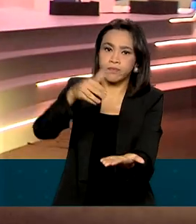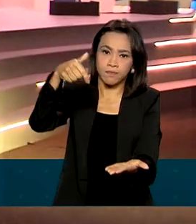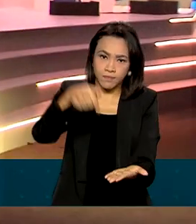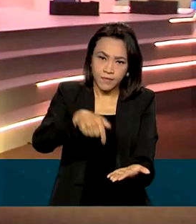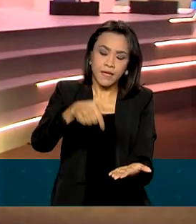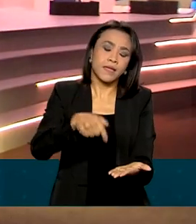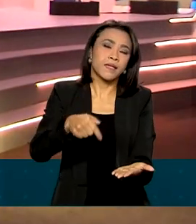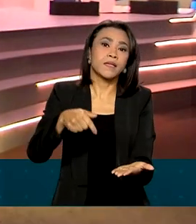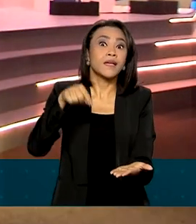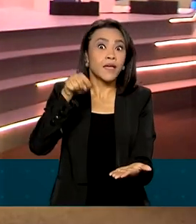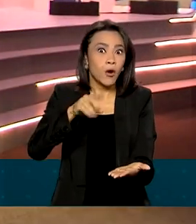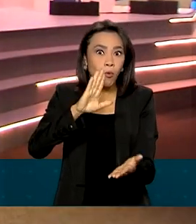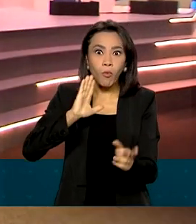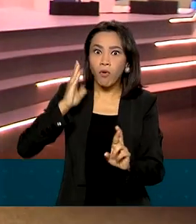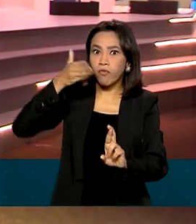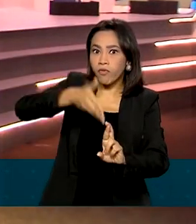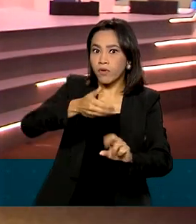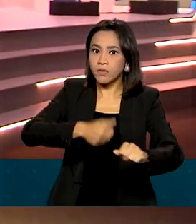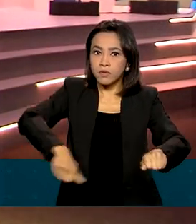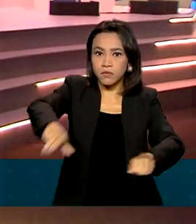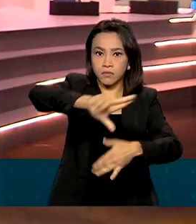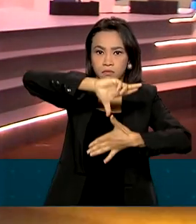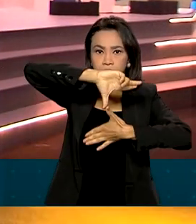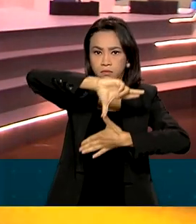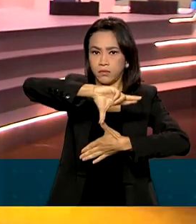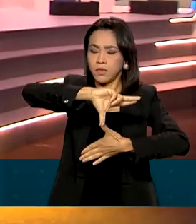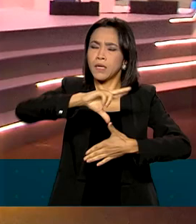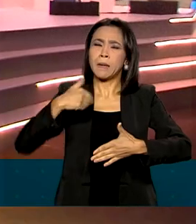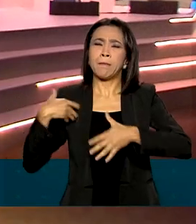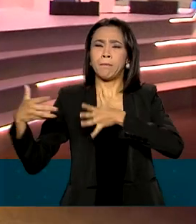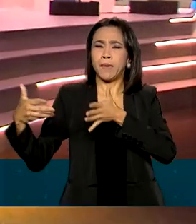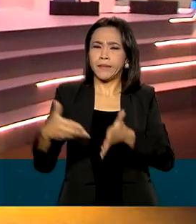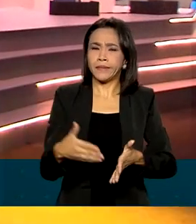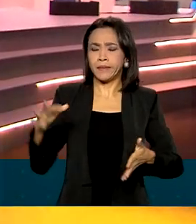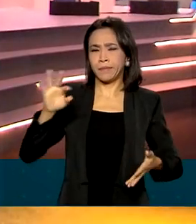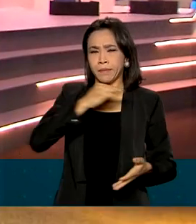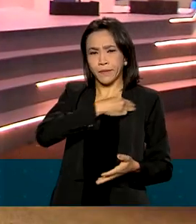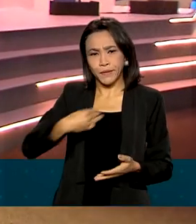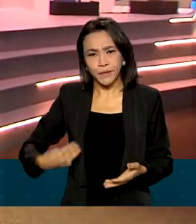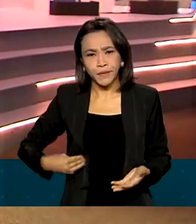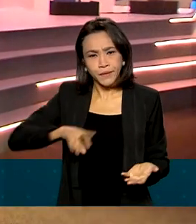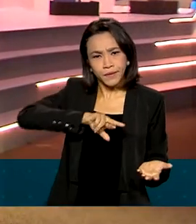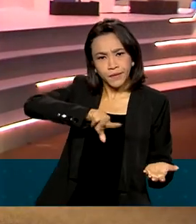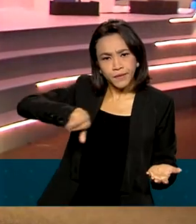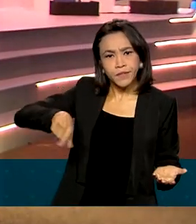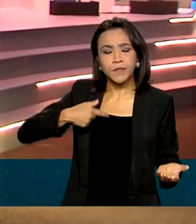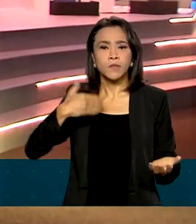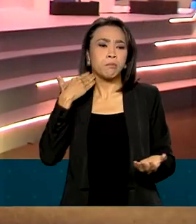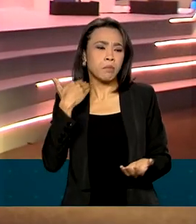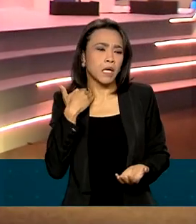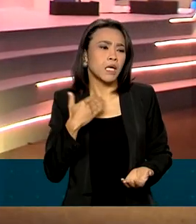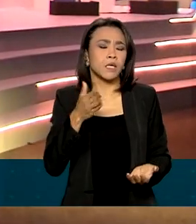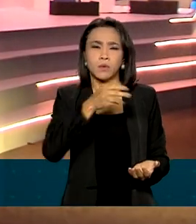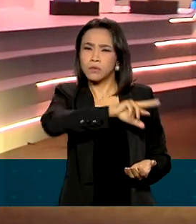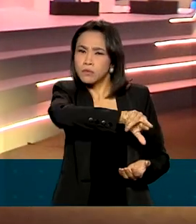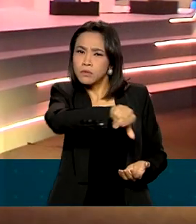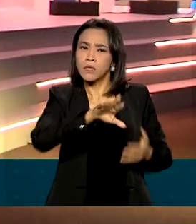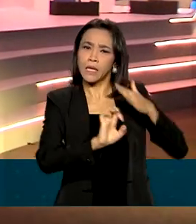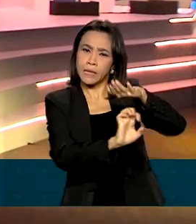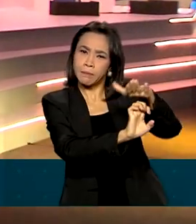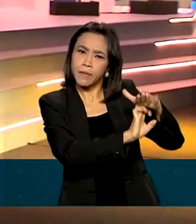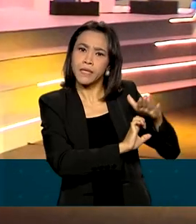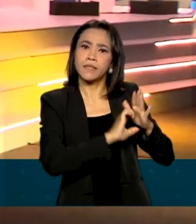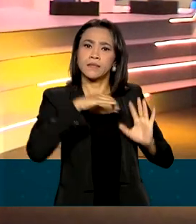investimentos da América Latina. Participam ministros, representantes de bancos, representantes executivos de grandes empresas